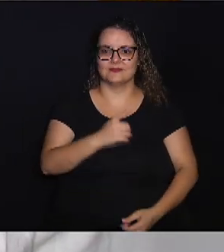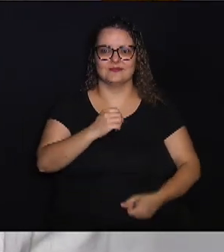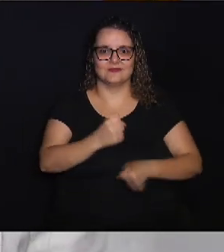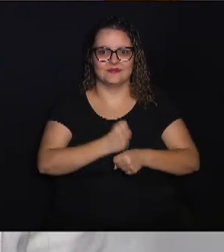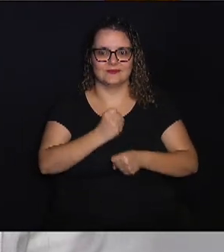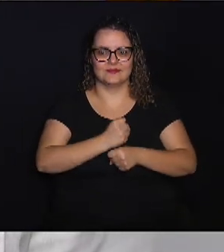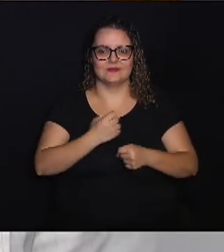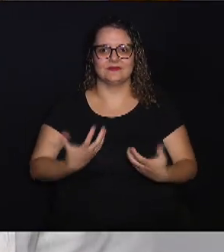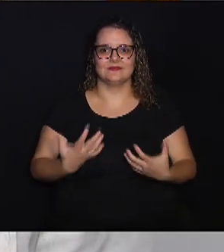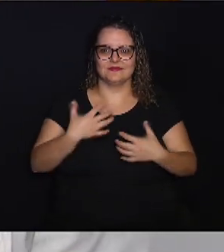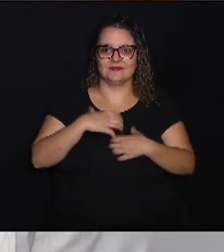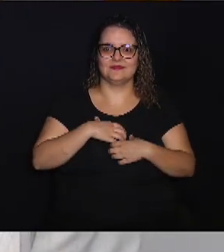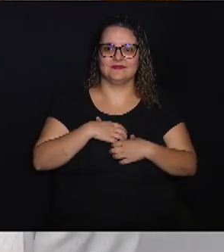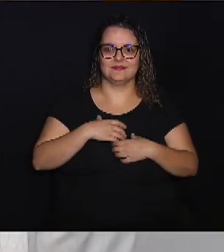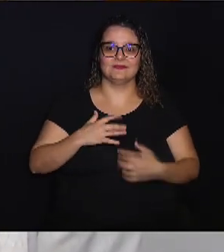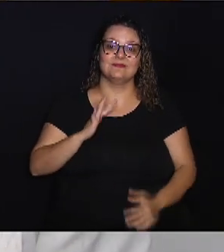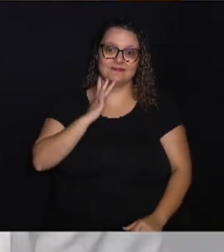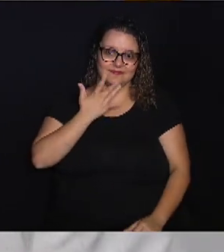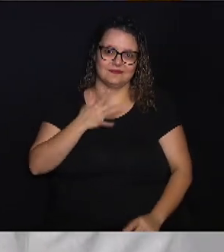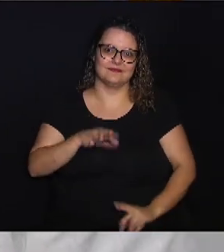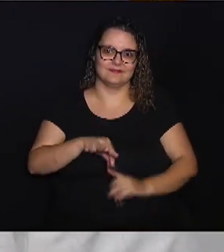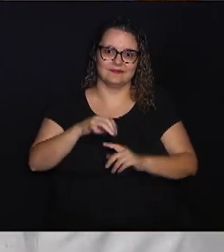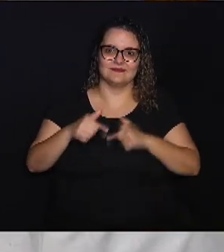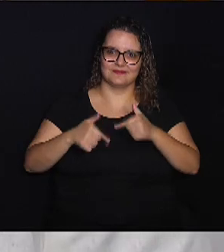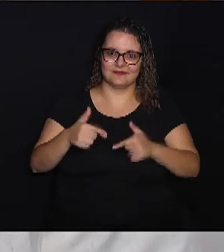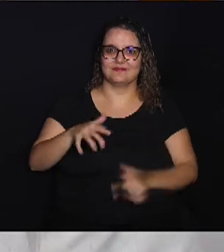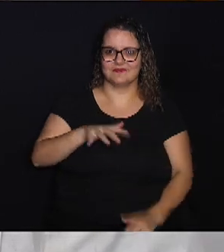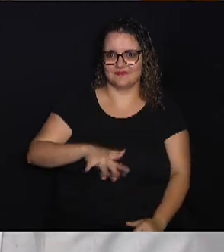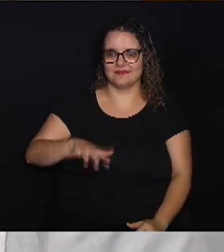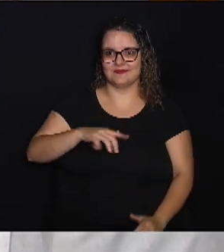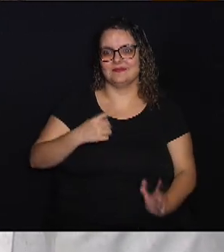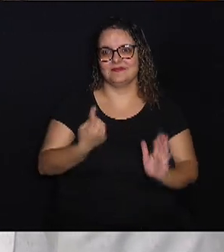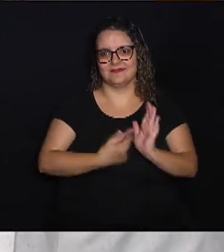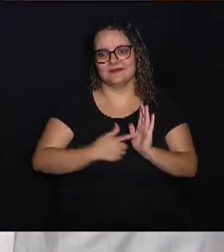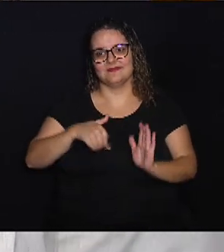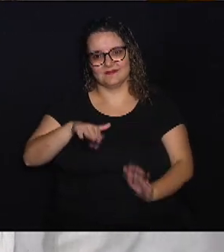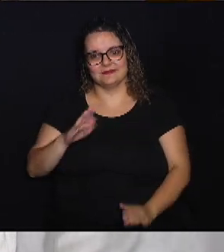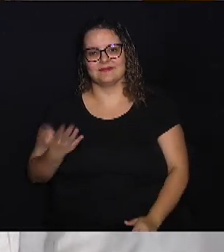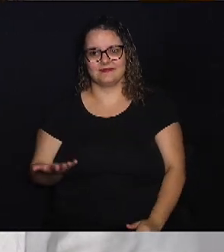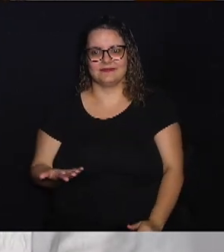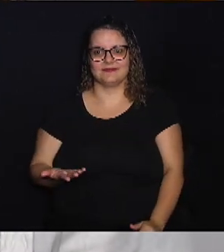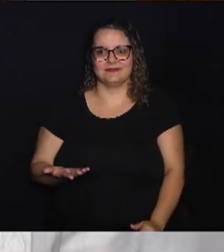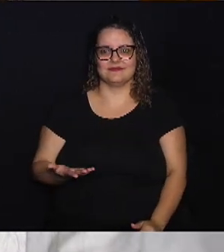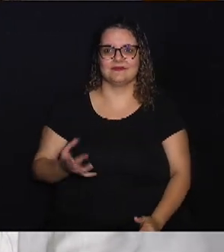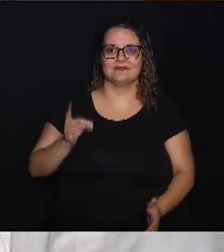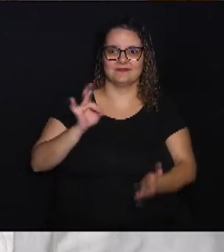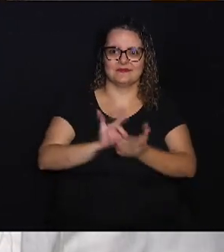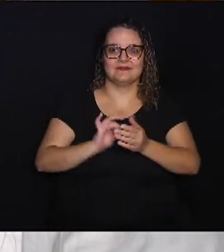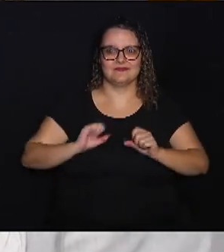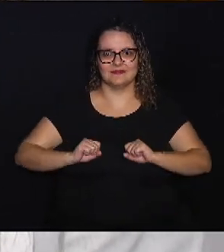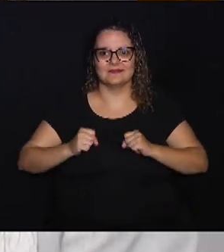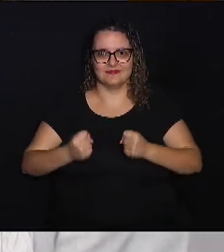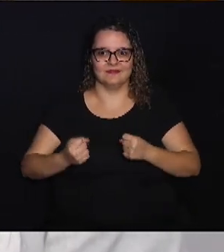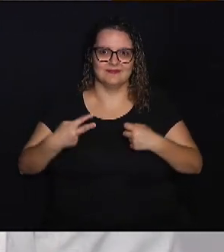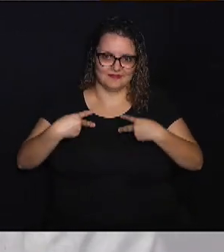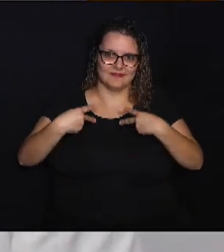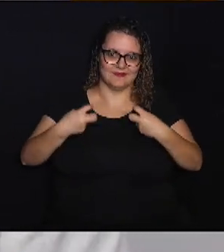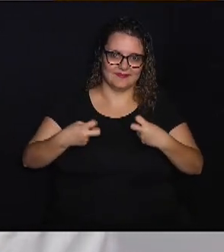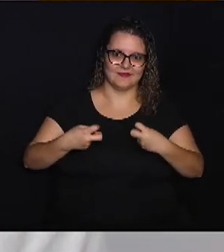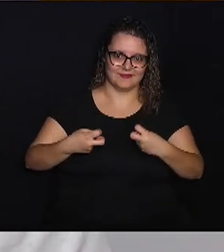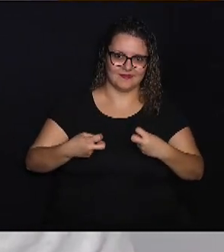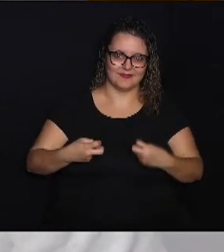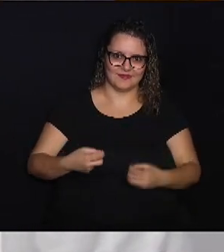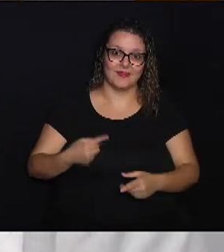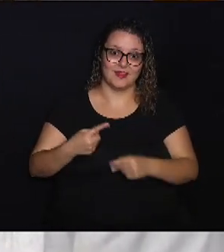gente já se sente privilegiado em trabalhar aqui. É um marco a mais de dedicação e reconhecimento. O